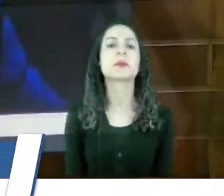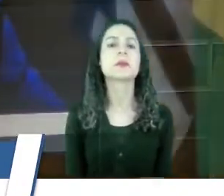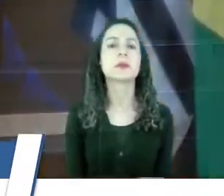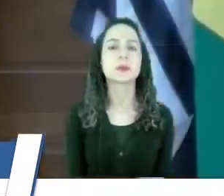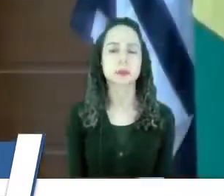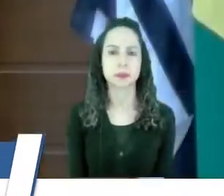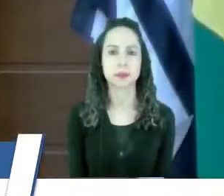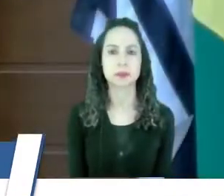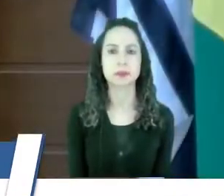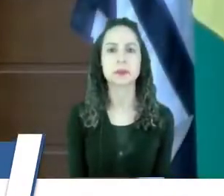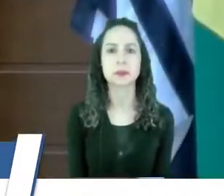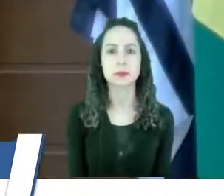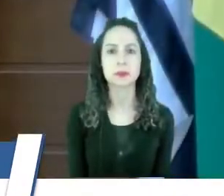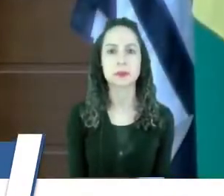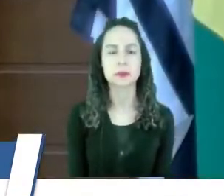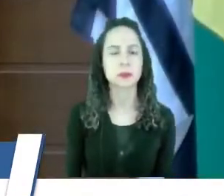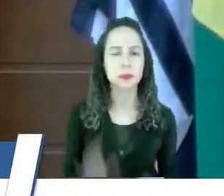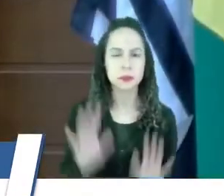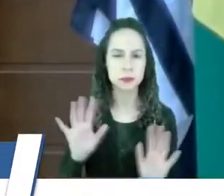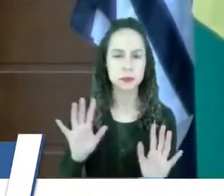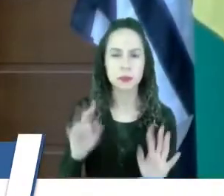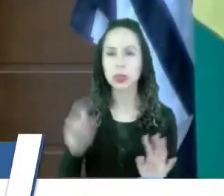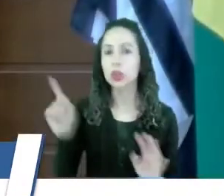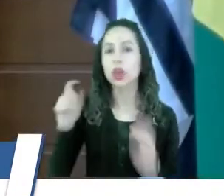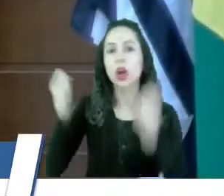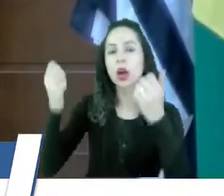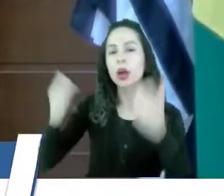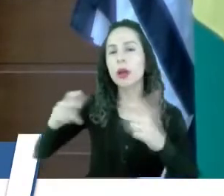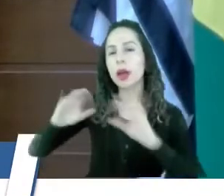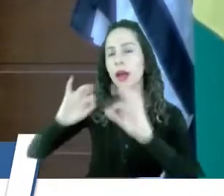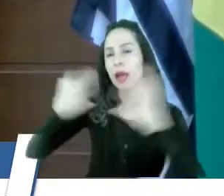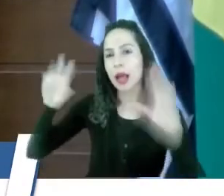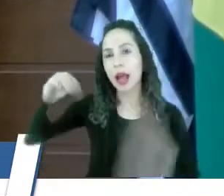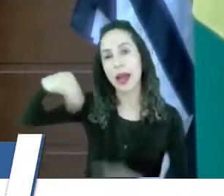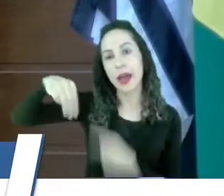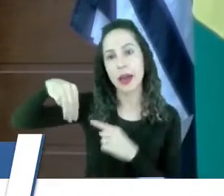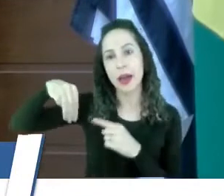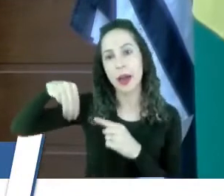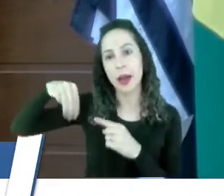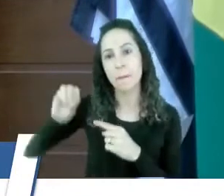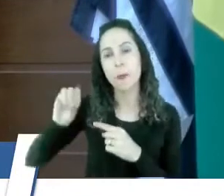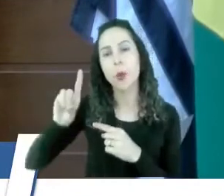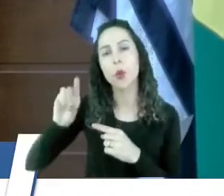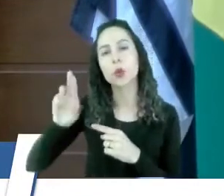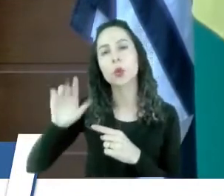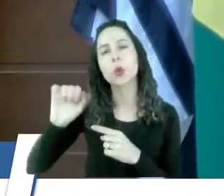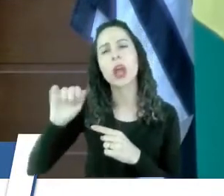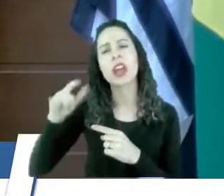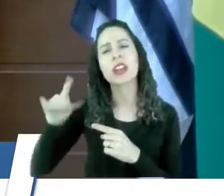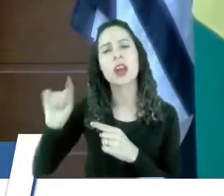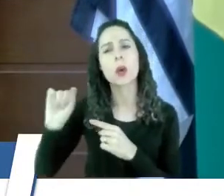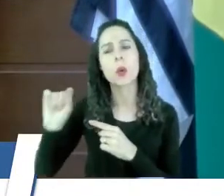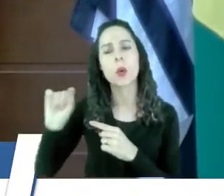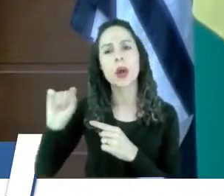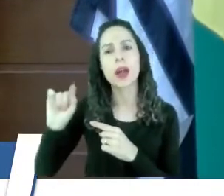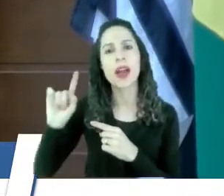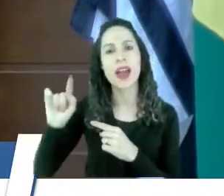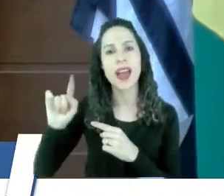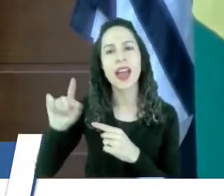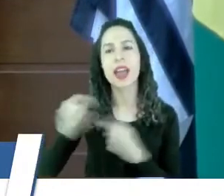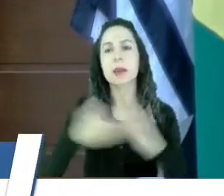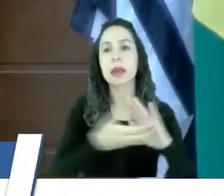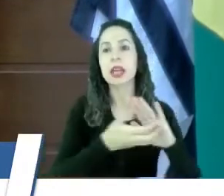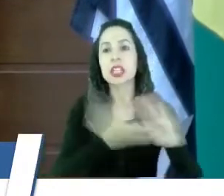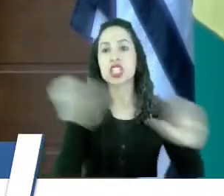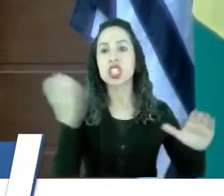Bom, só para esclarecer, essa modulação que eles disseram ali é que era para ser exonerados de